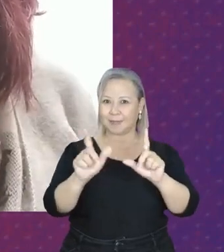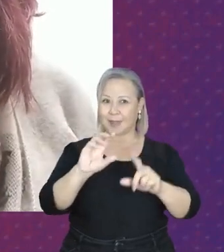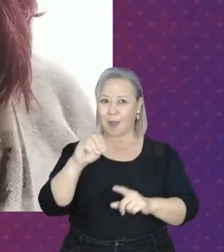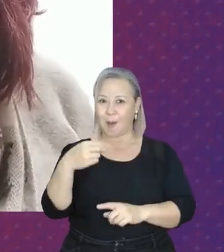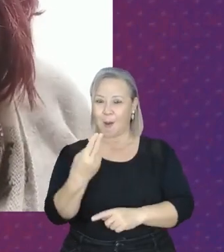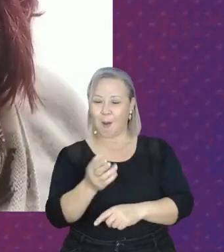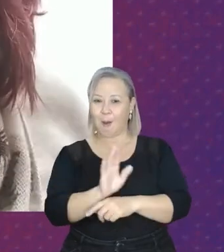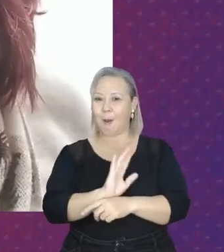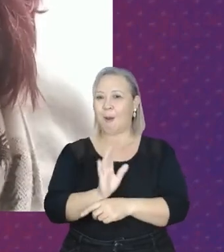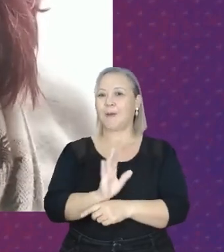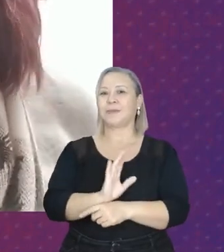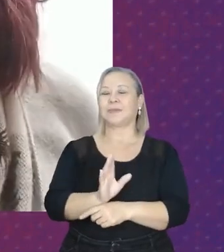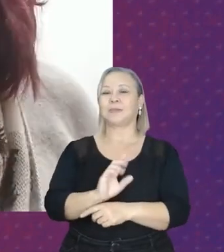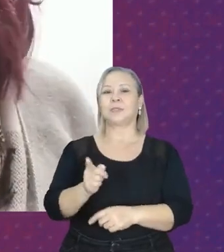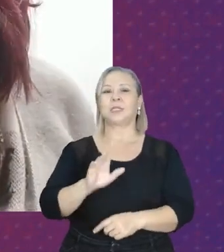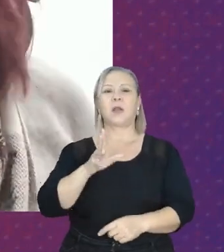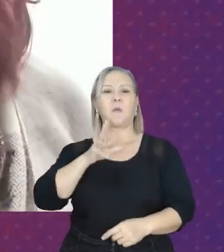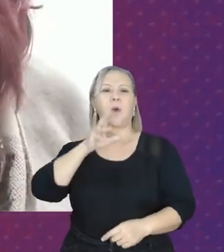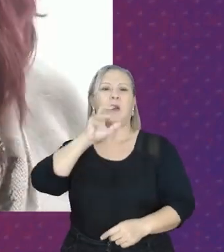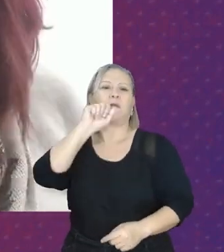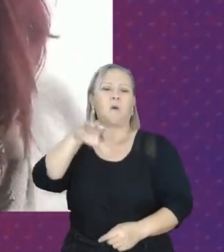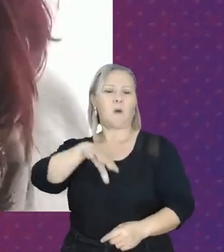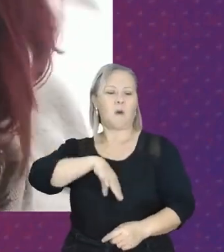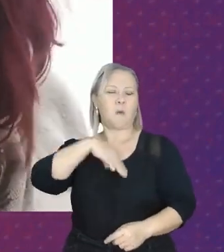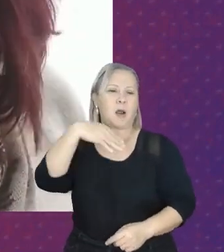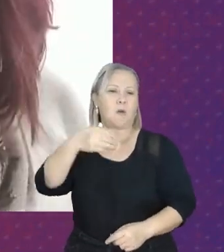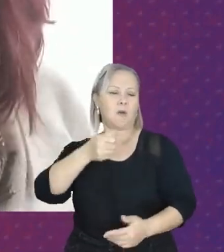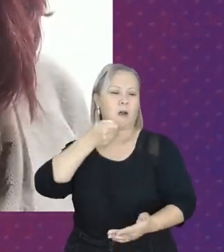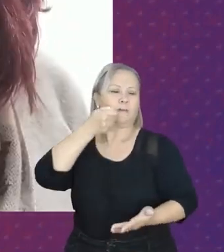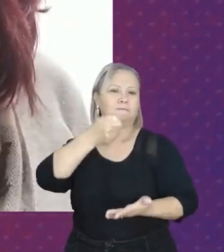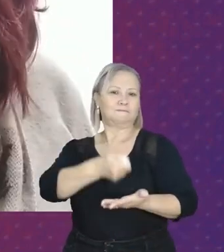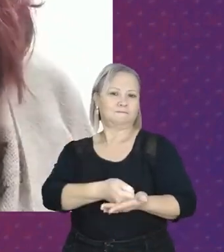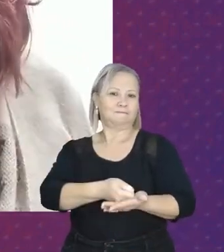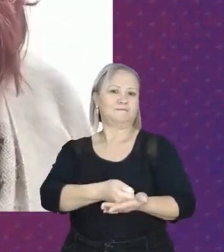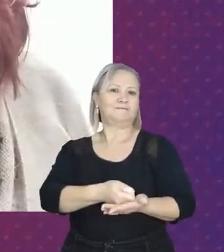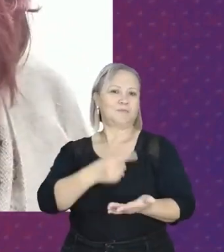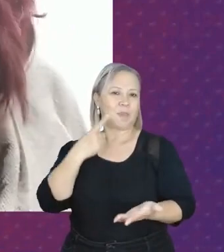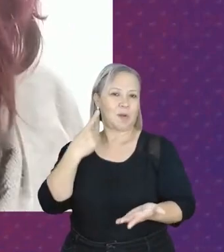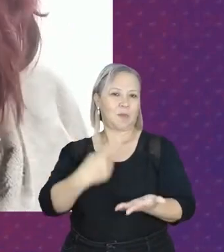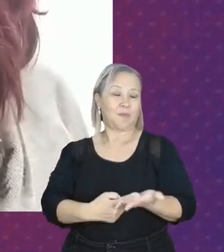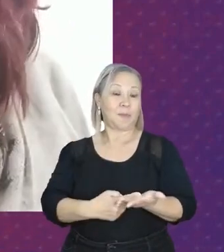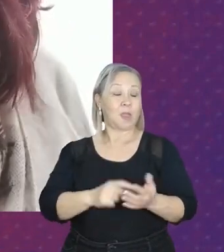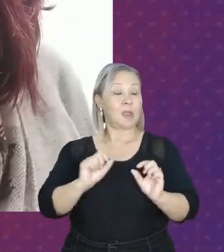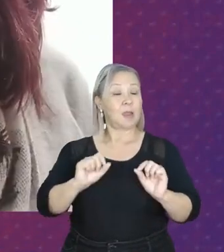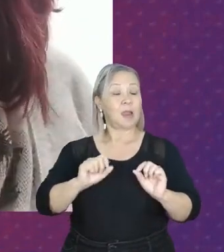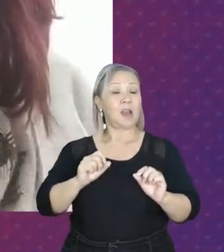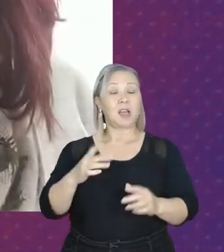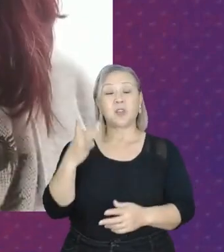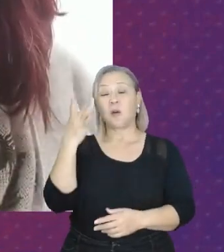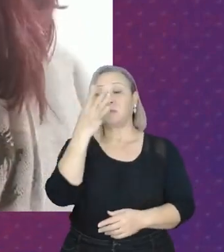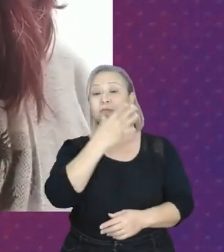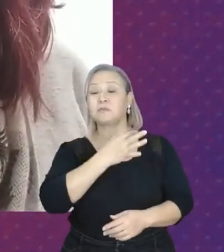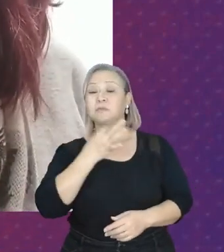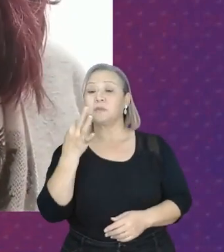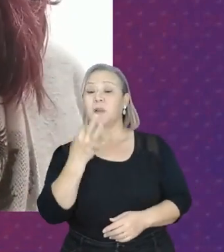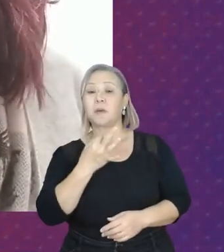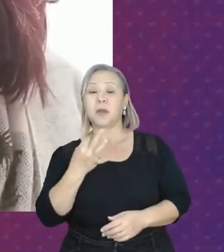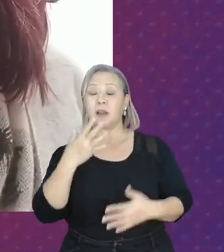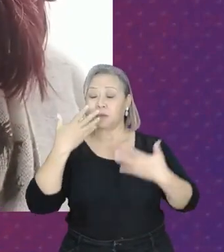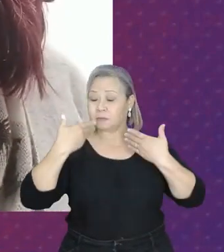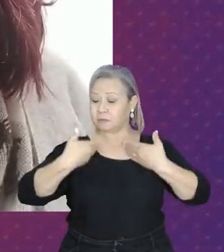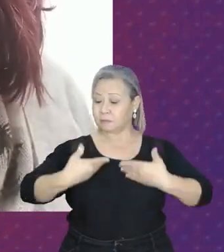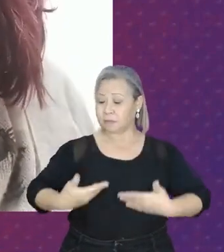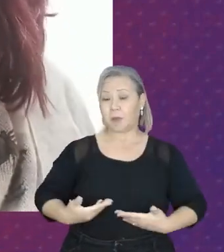cinema, não pela força e pela coragem, pela determinação, mas sim pela sua aparência e a beleza impostas pela sociedade.